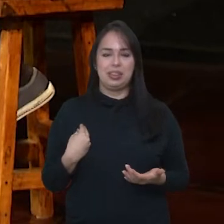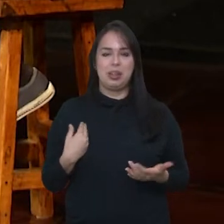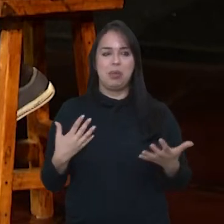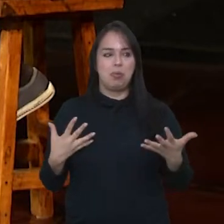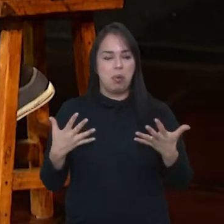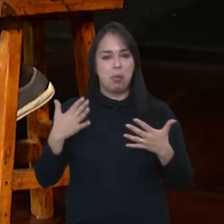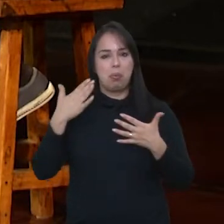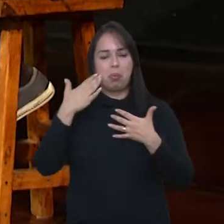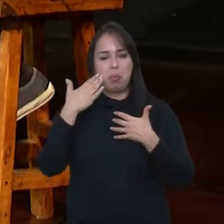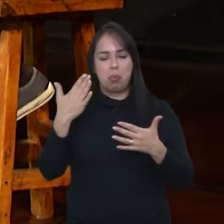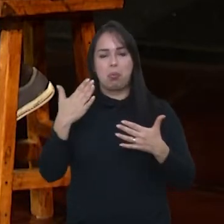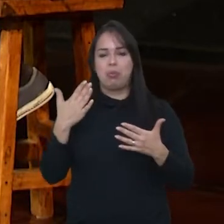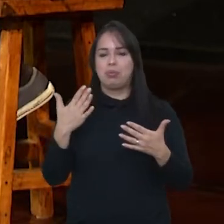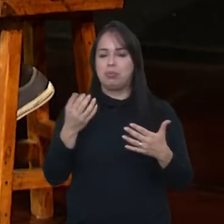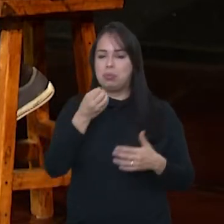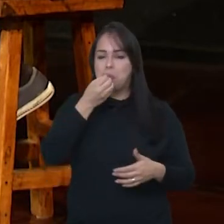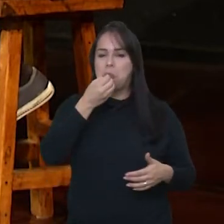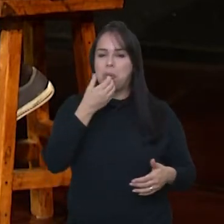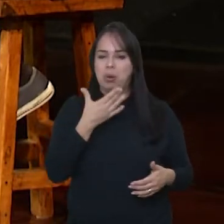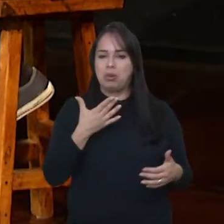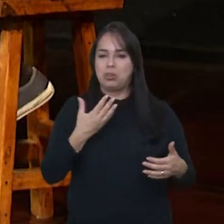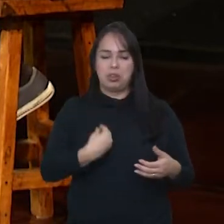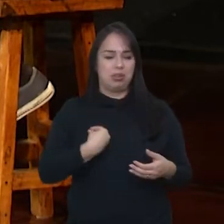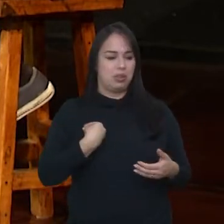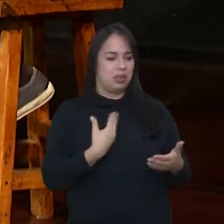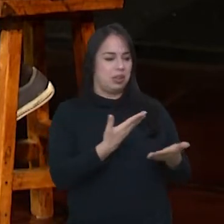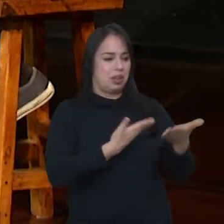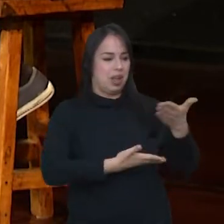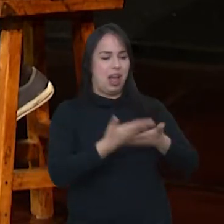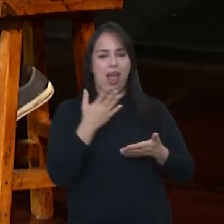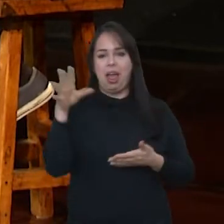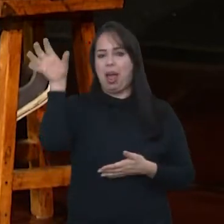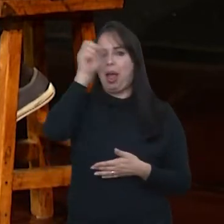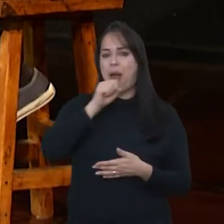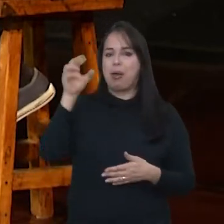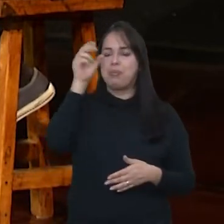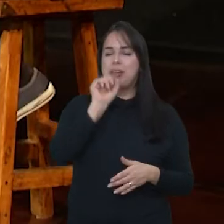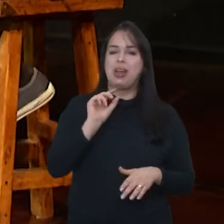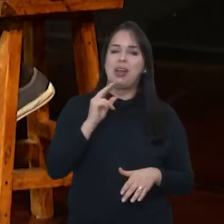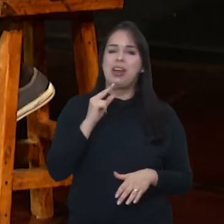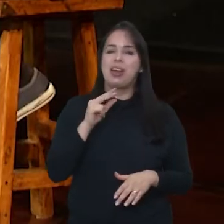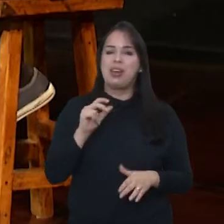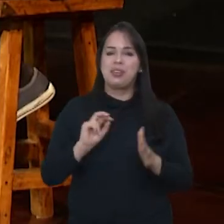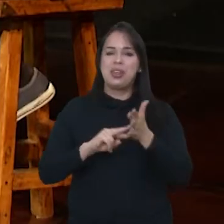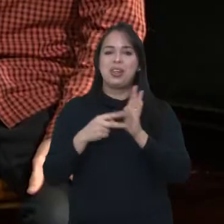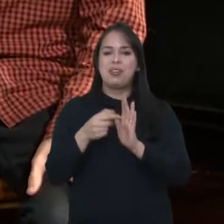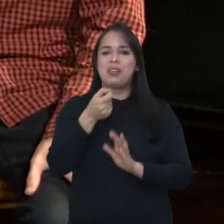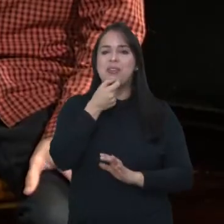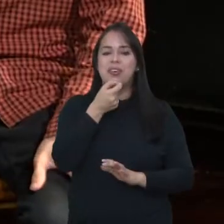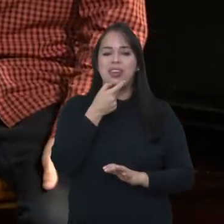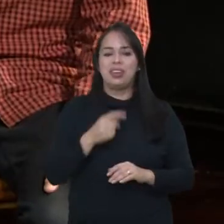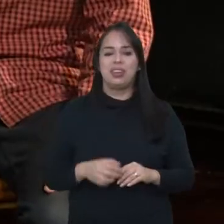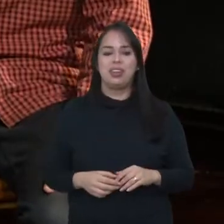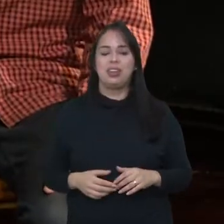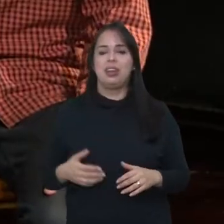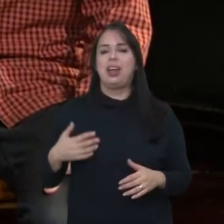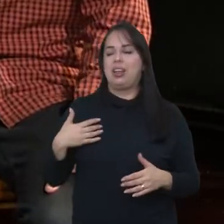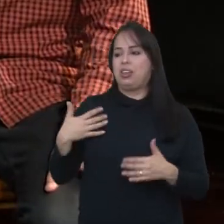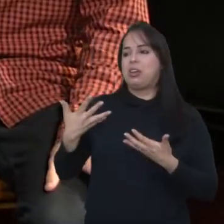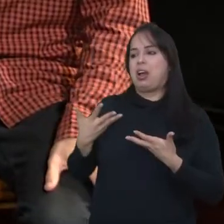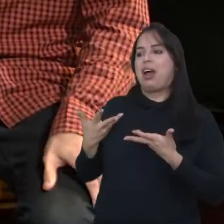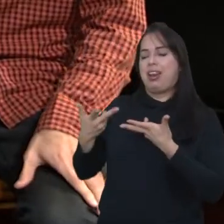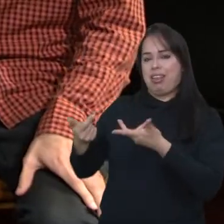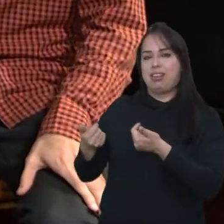muito bom, bom aqui estar com vocês, aprender um pouquinho sobre o stand-up. A agradece o convite também,